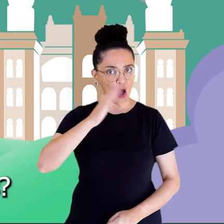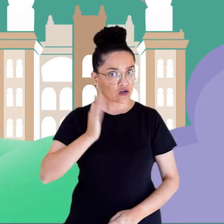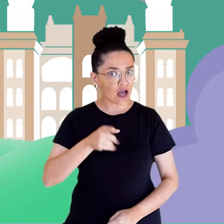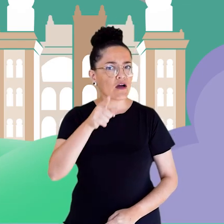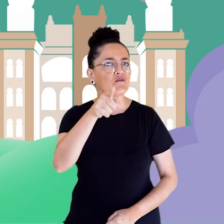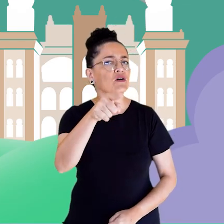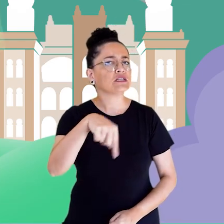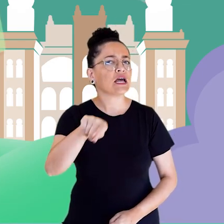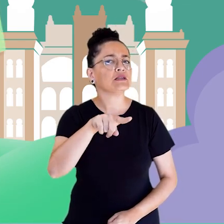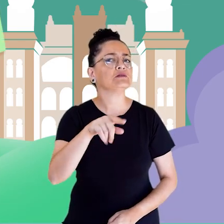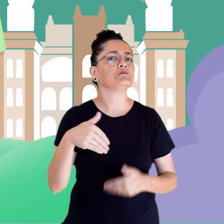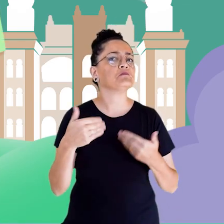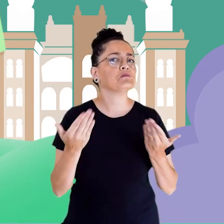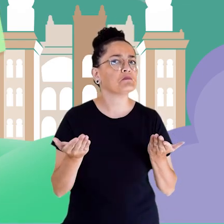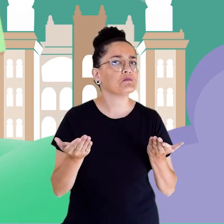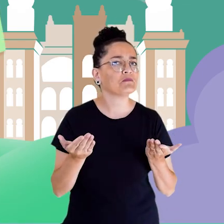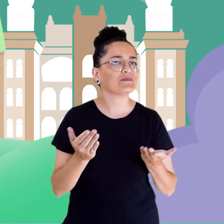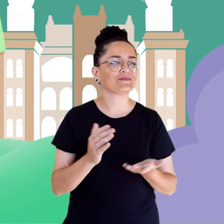vocês?